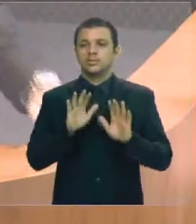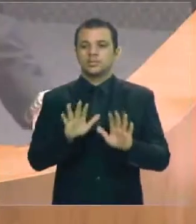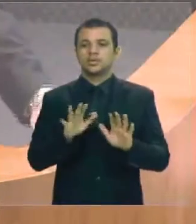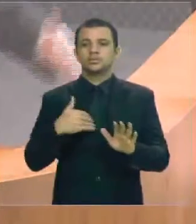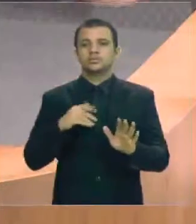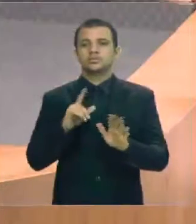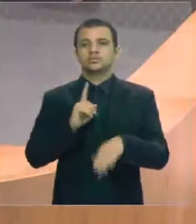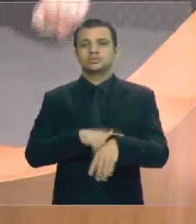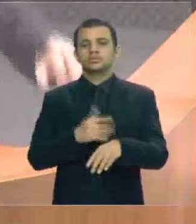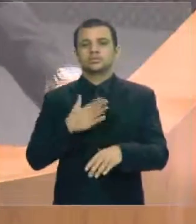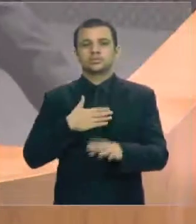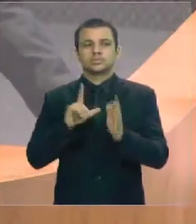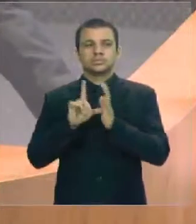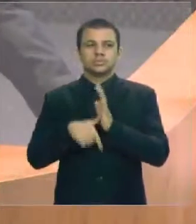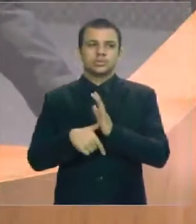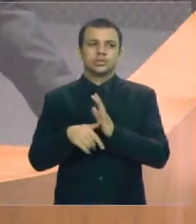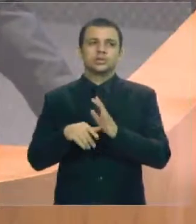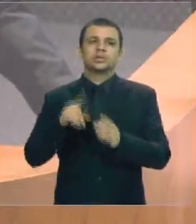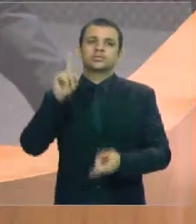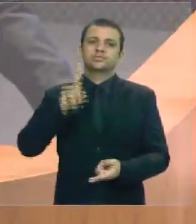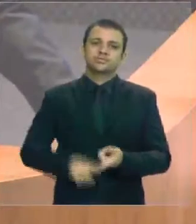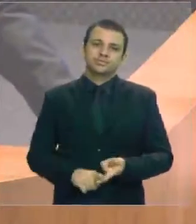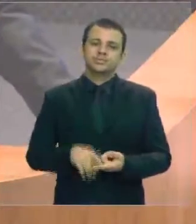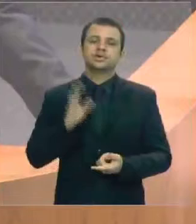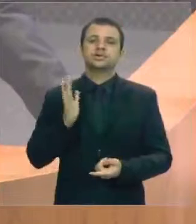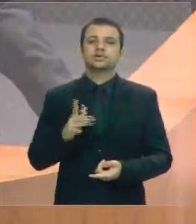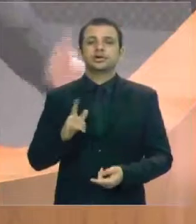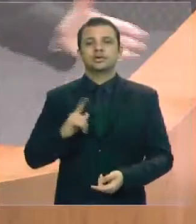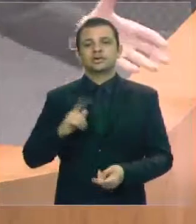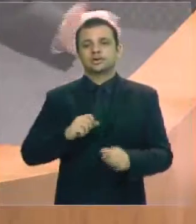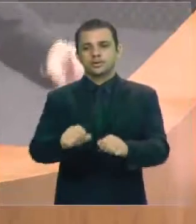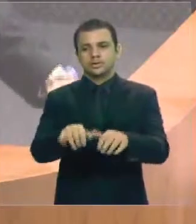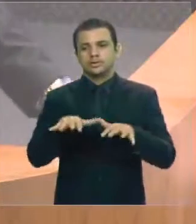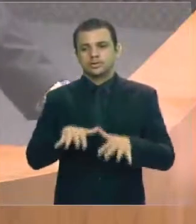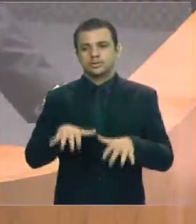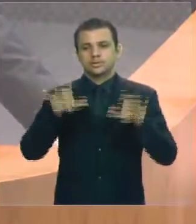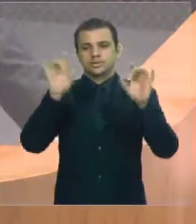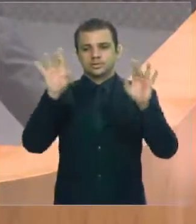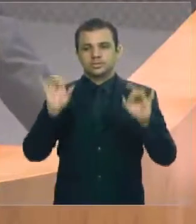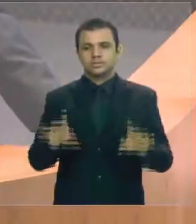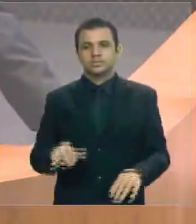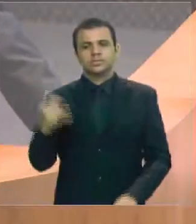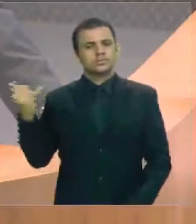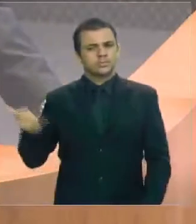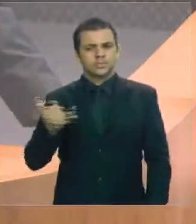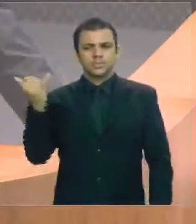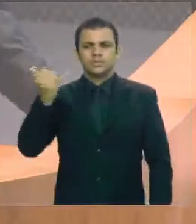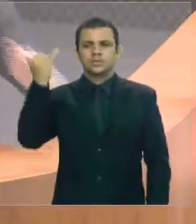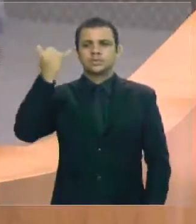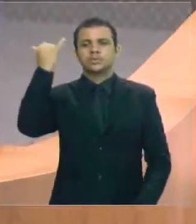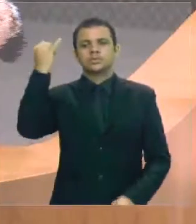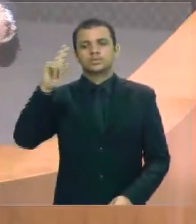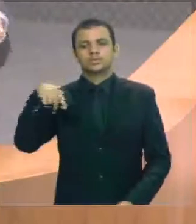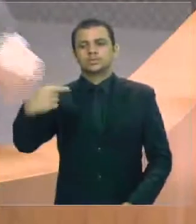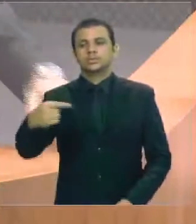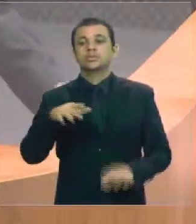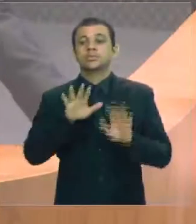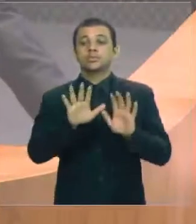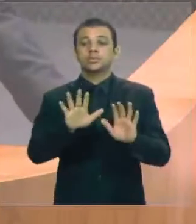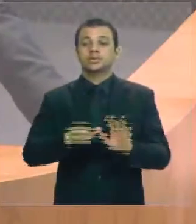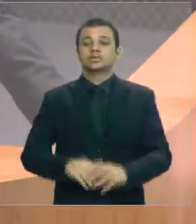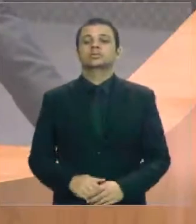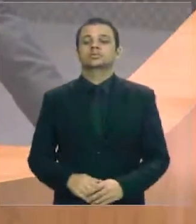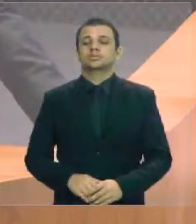tempo já se esgotou, temos essa sessão solene importantíssima hoje. Mas, antes de